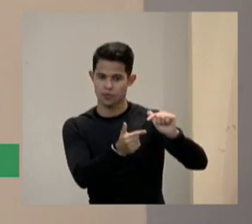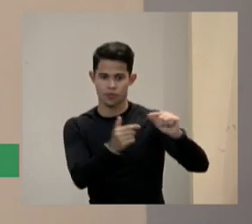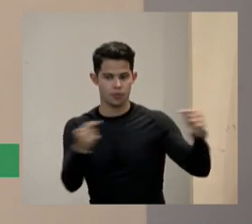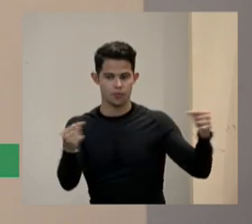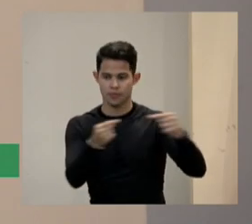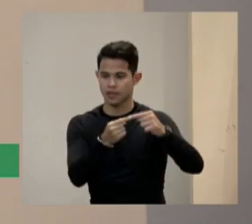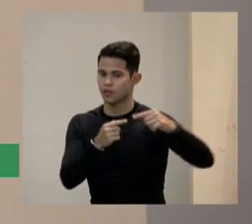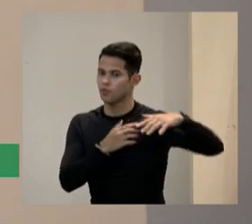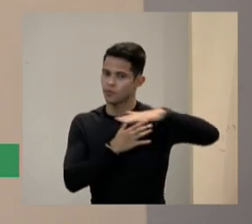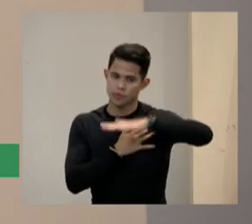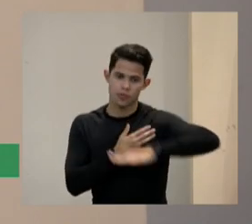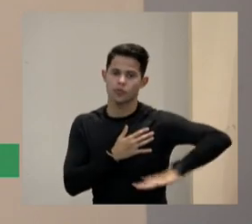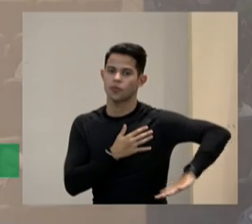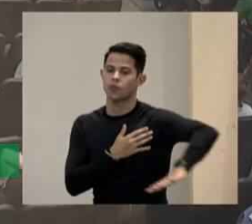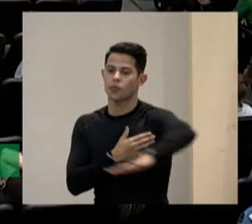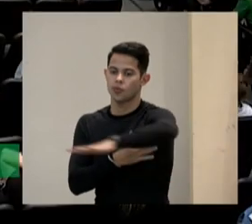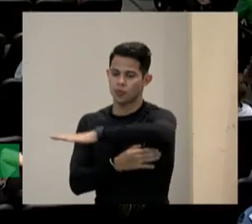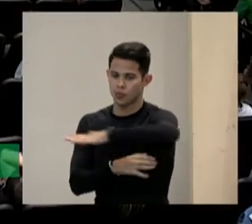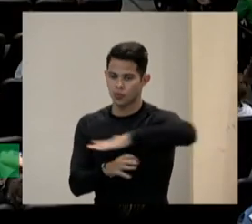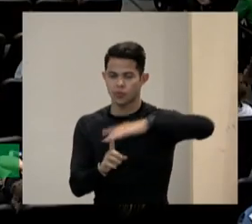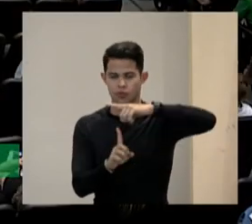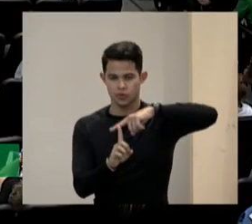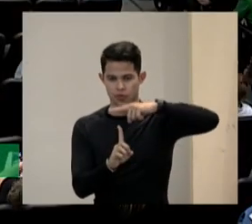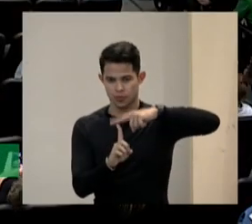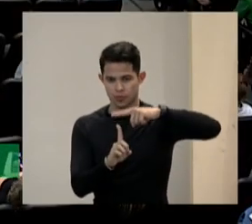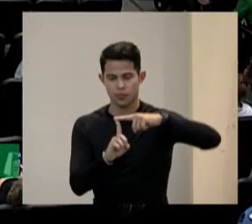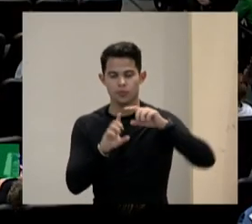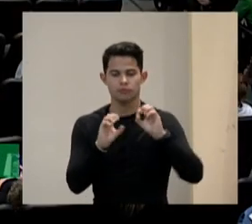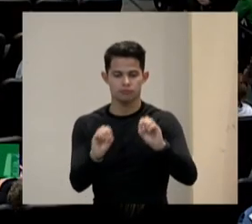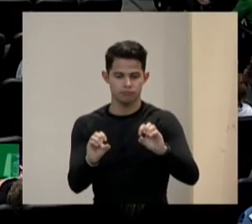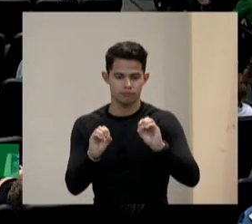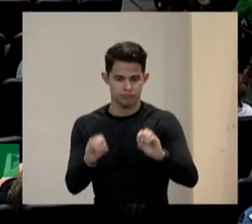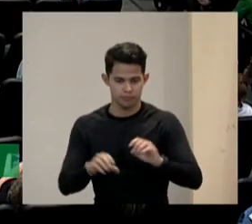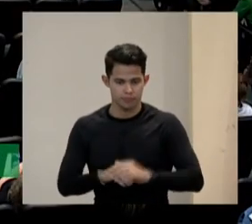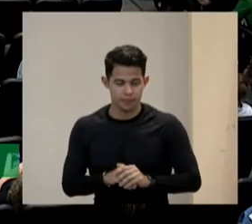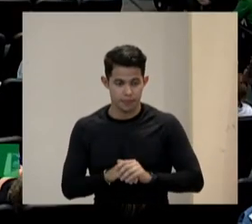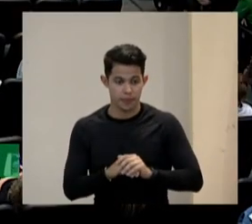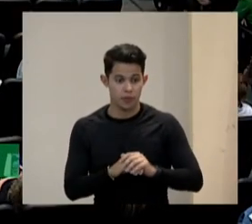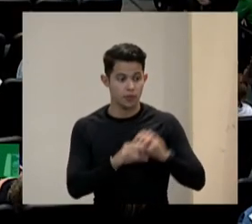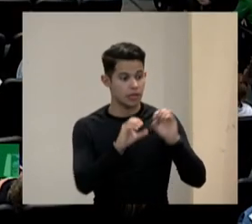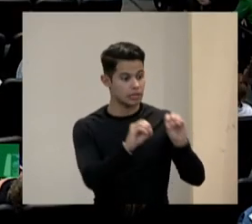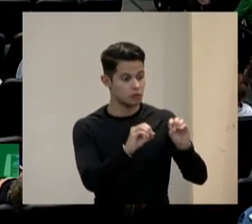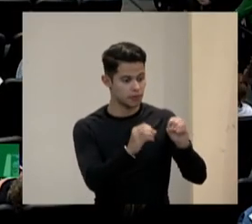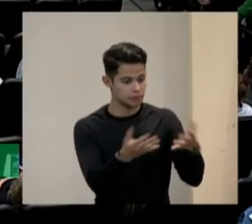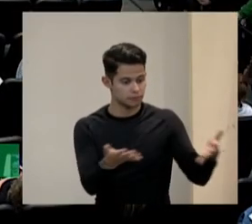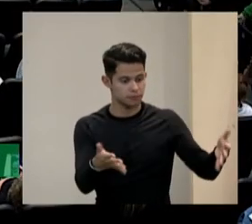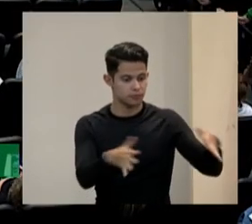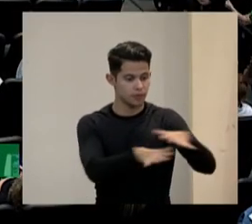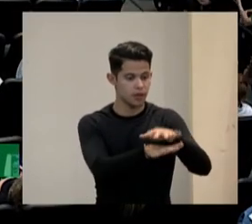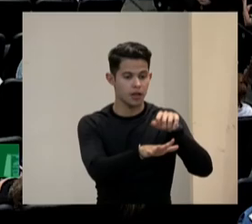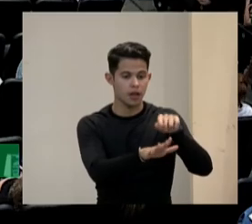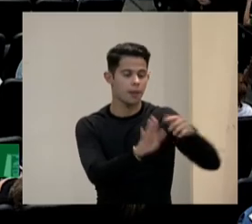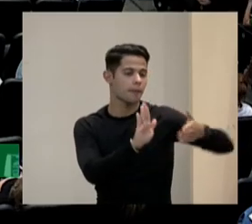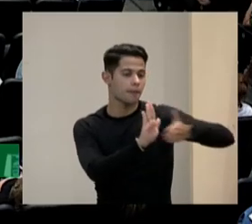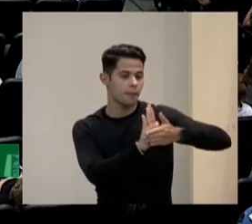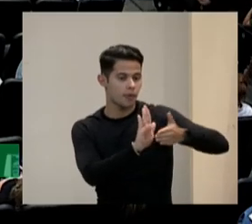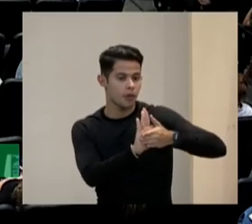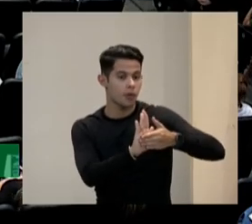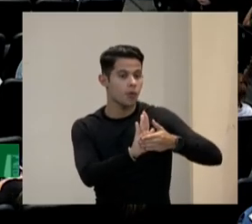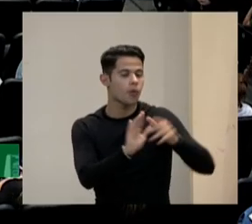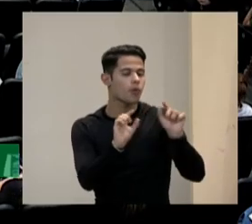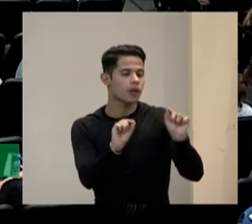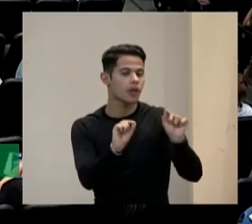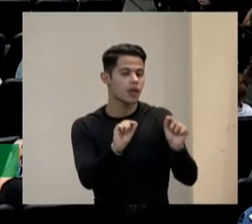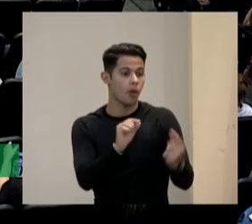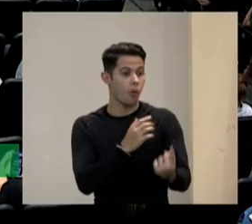educativas ok então a educação inclusiva é aquela que pretende uma resposta para